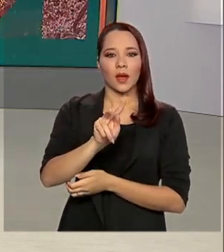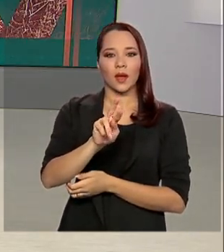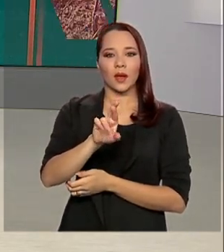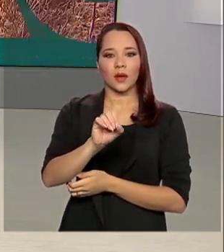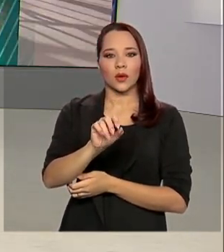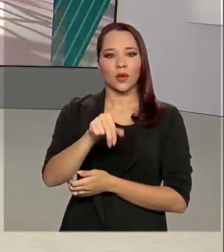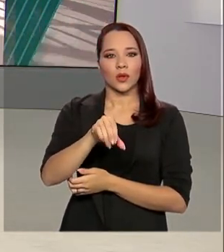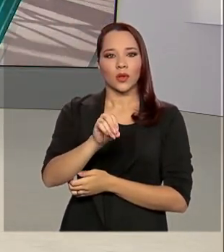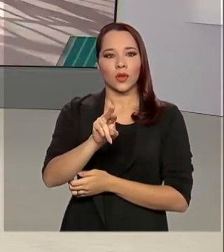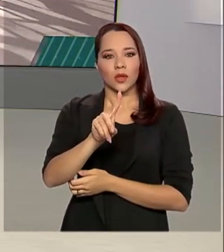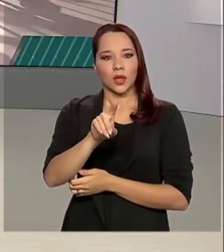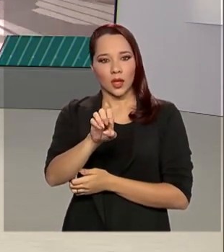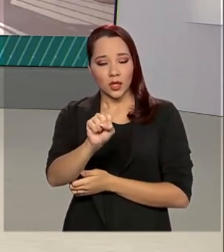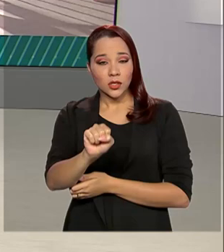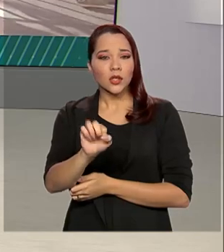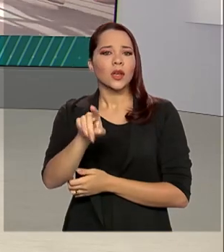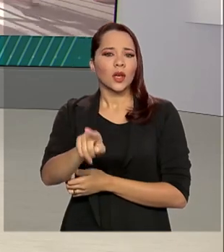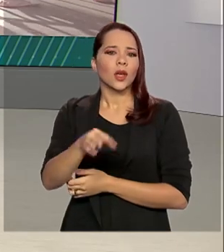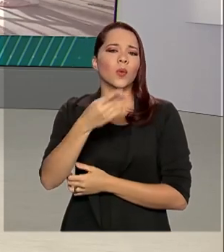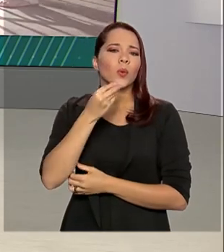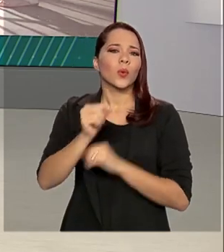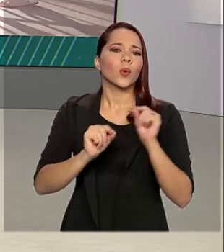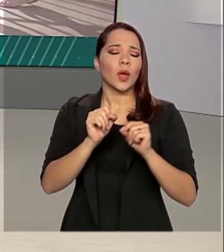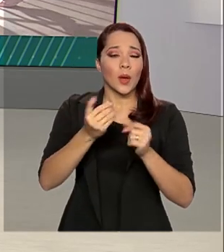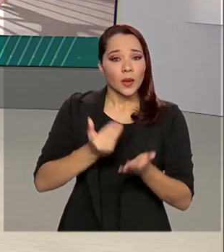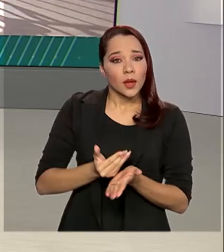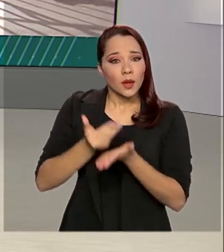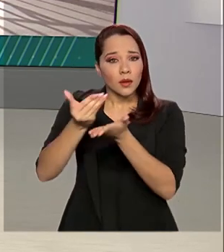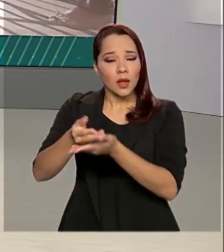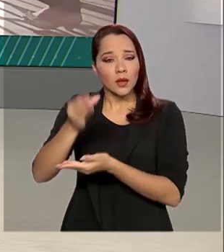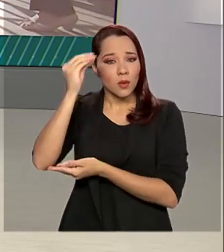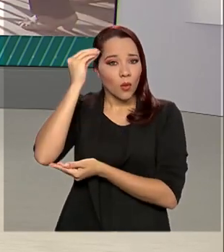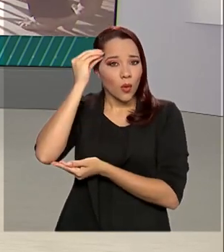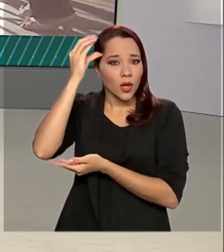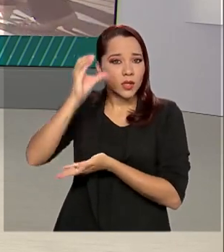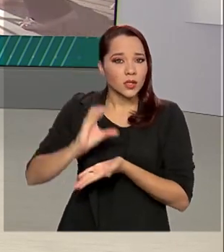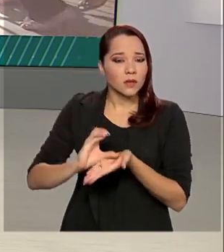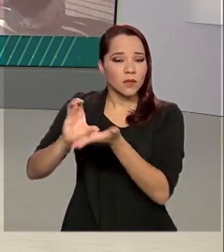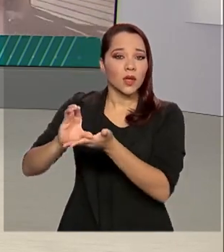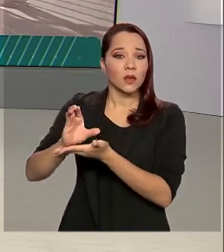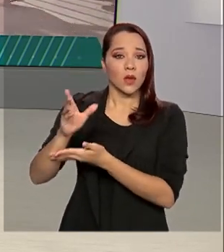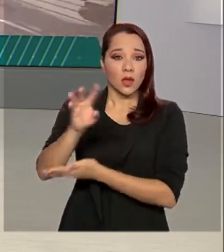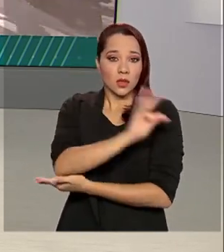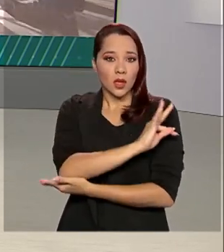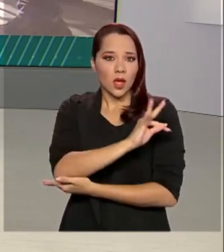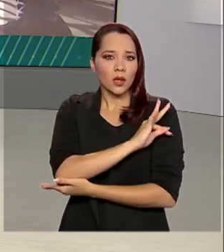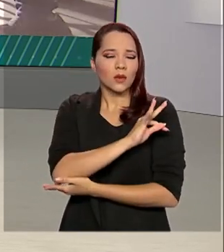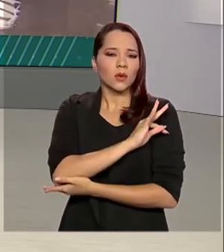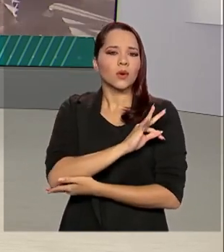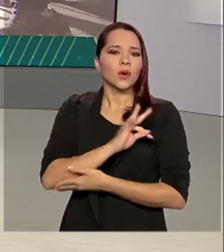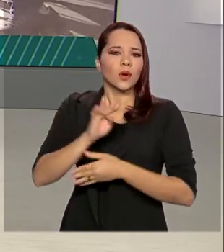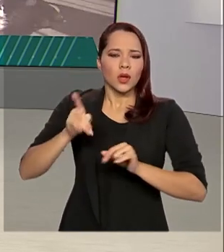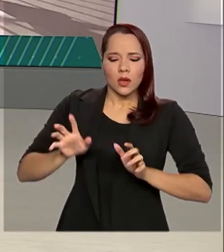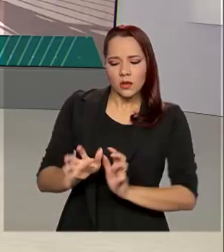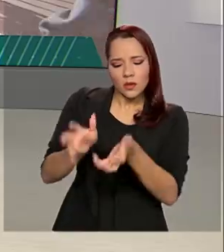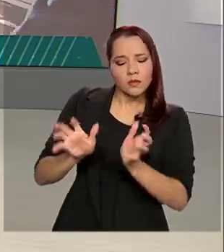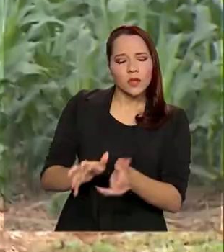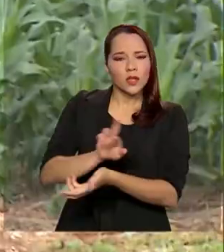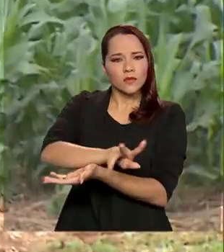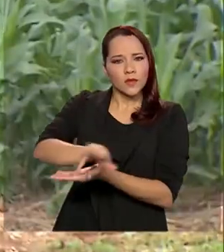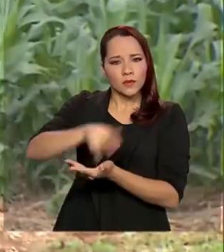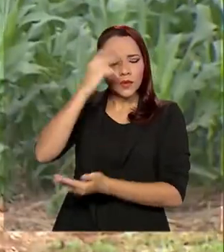é uma espécie de força-tarefa para levar mais conhecimento técnico e impulsionar a produção de milhares de agricultores.